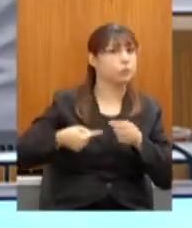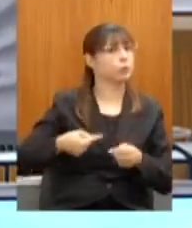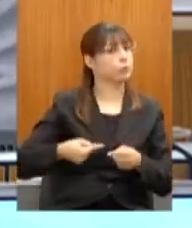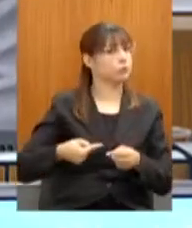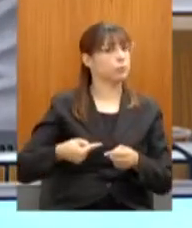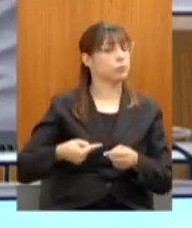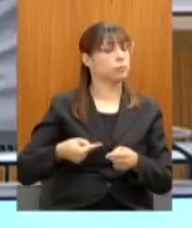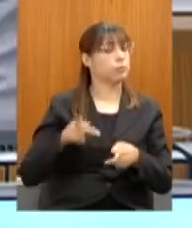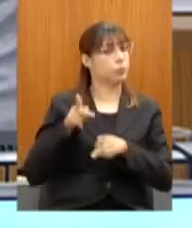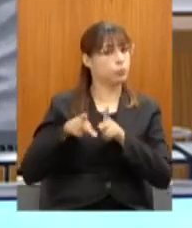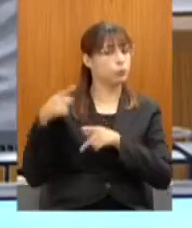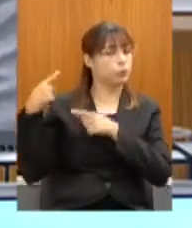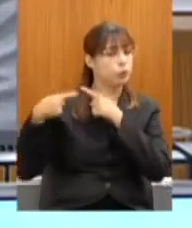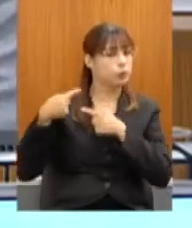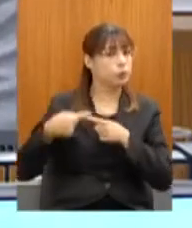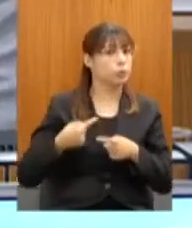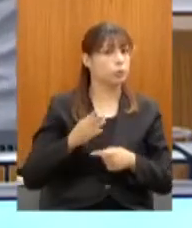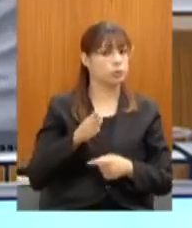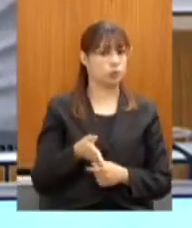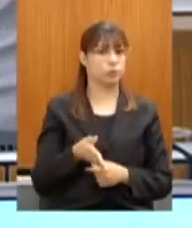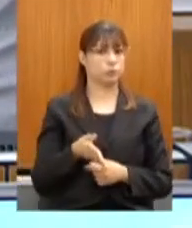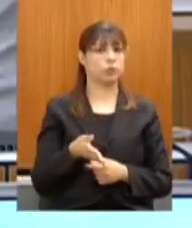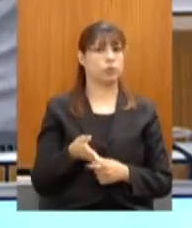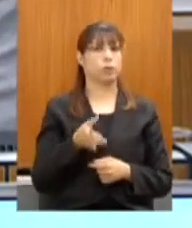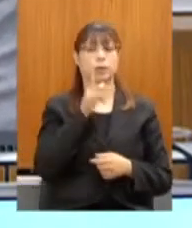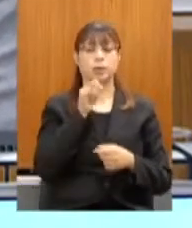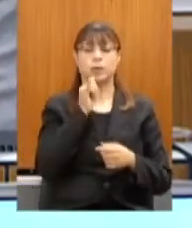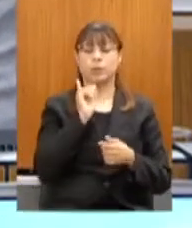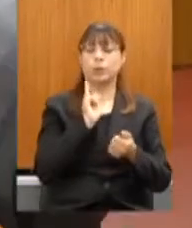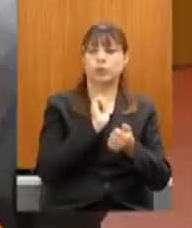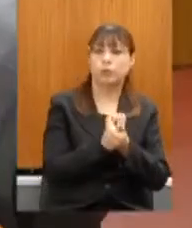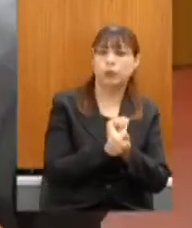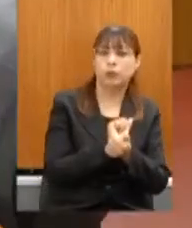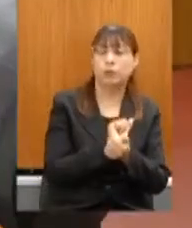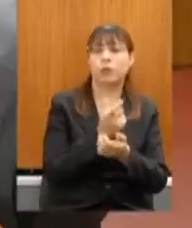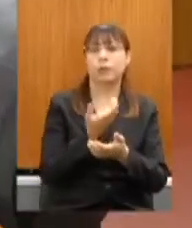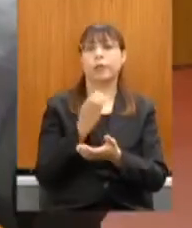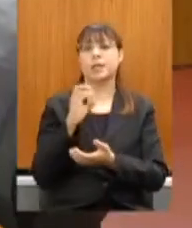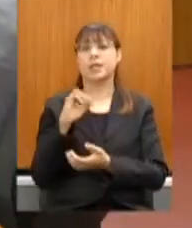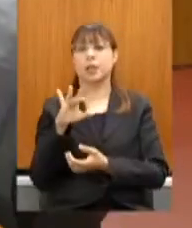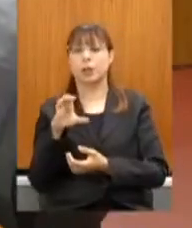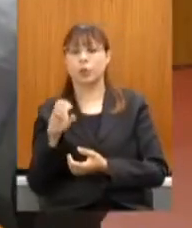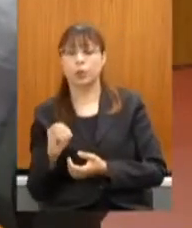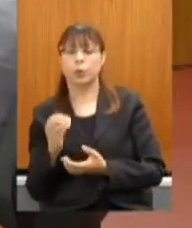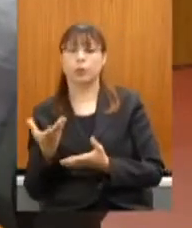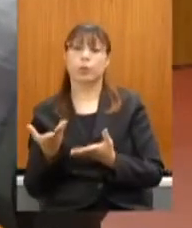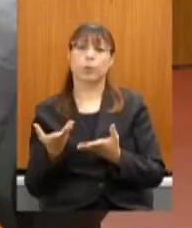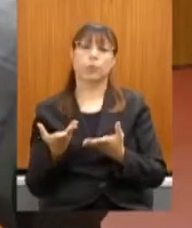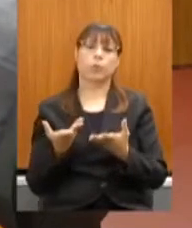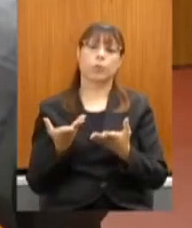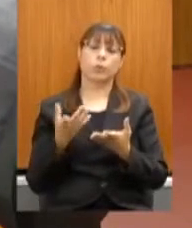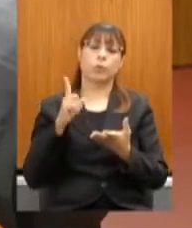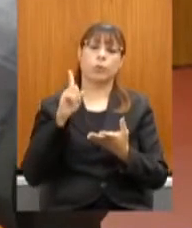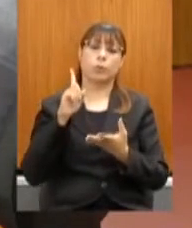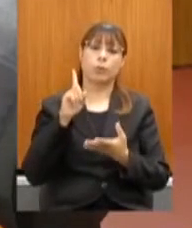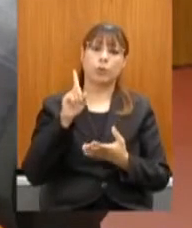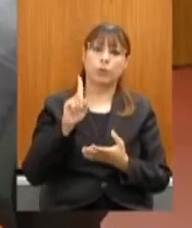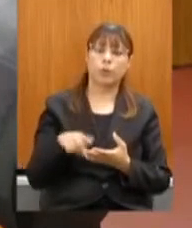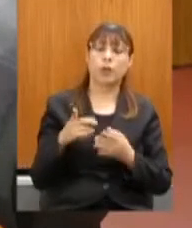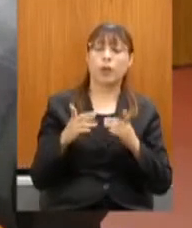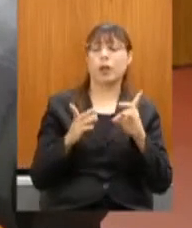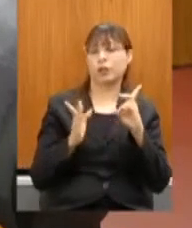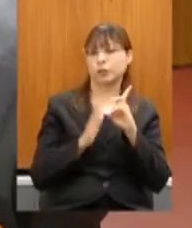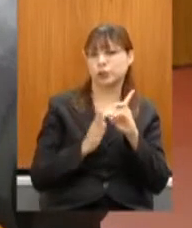é o circo, são os quilombolas, as tribos indígenas, enfim, todo esse